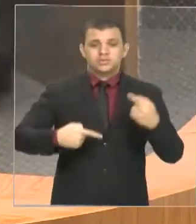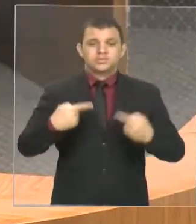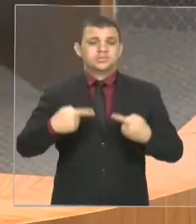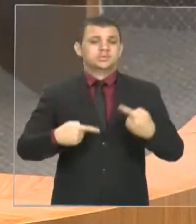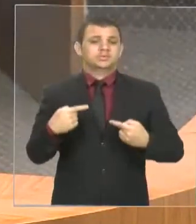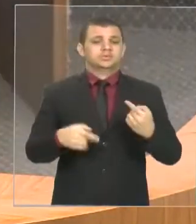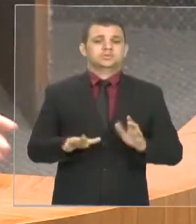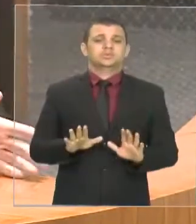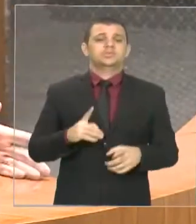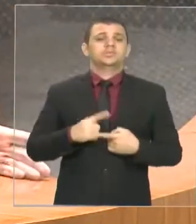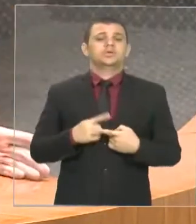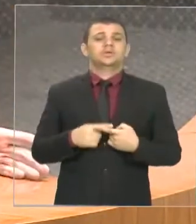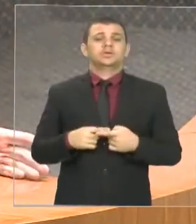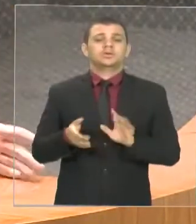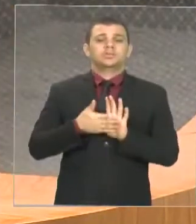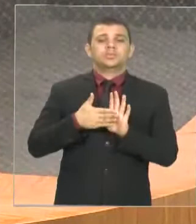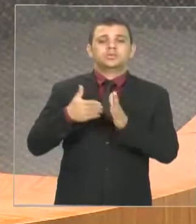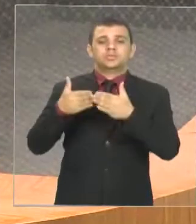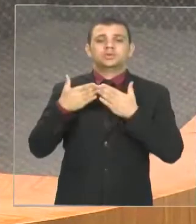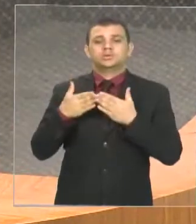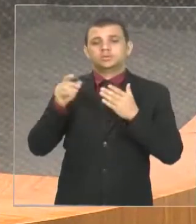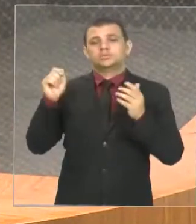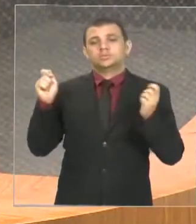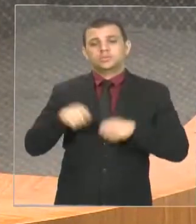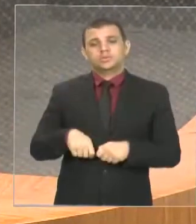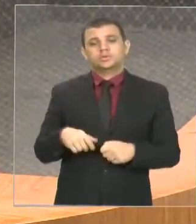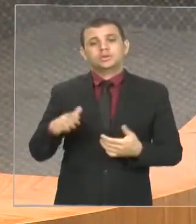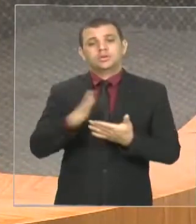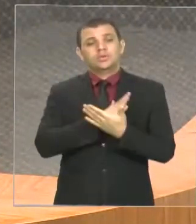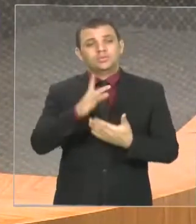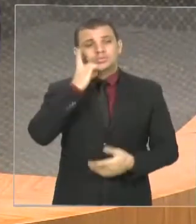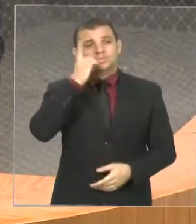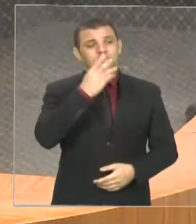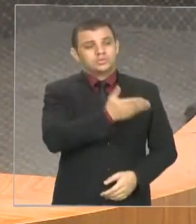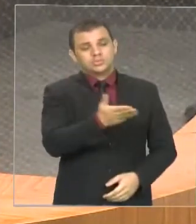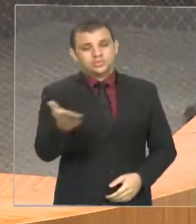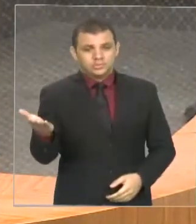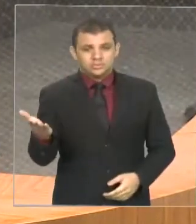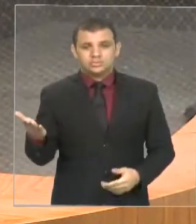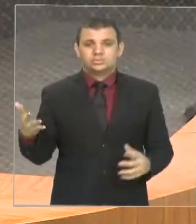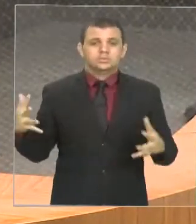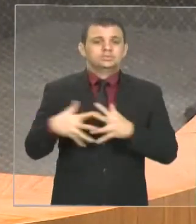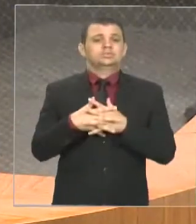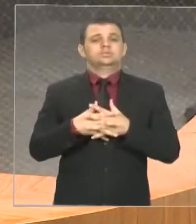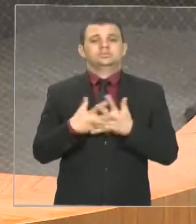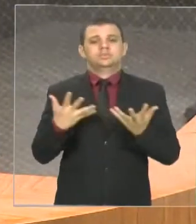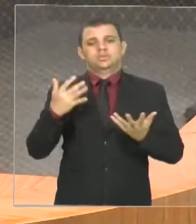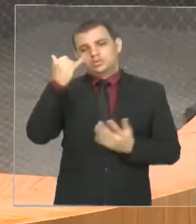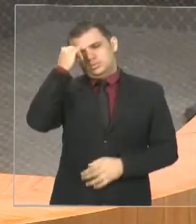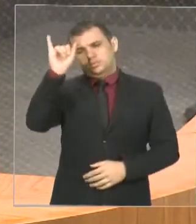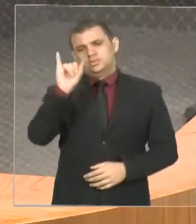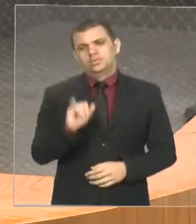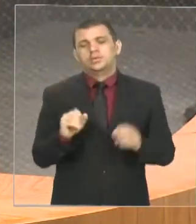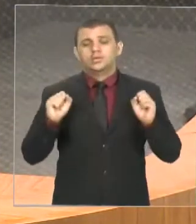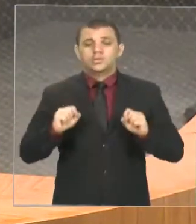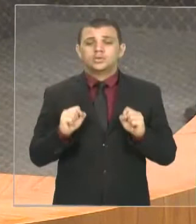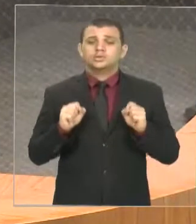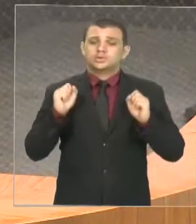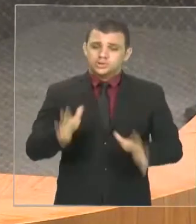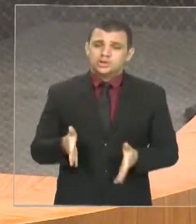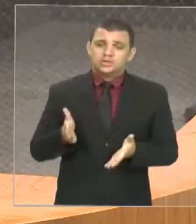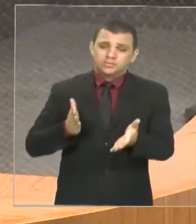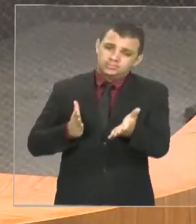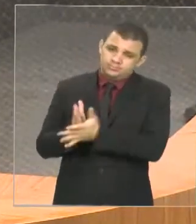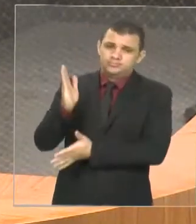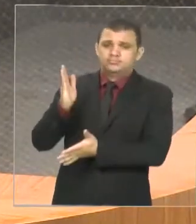questão para colocar em xeque aqui alguns deputados. Aqui já foi votado, já foi aprovado, é um remédio que ninguém